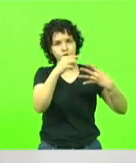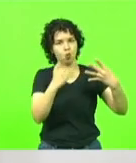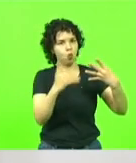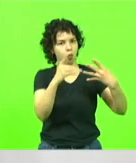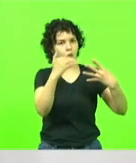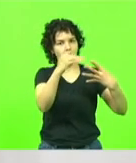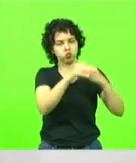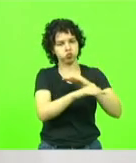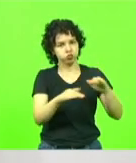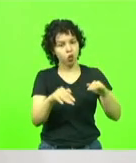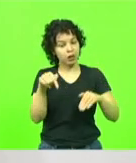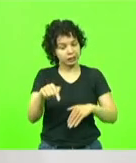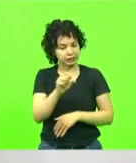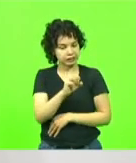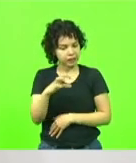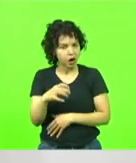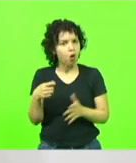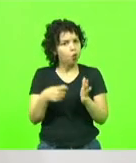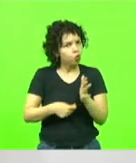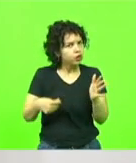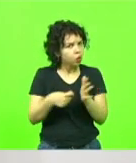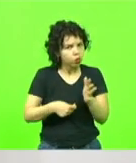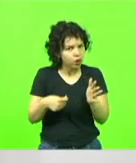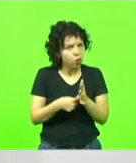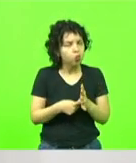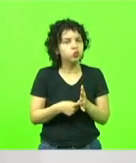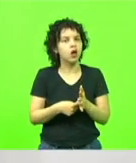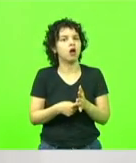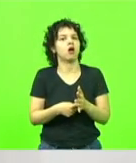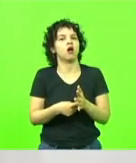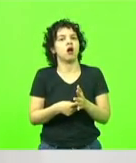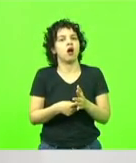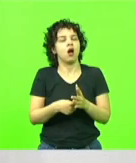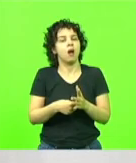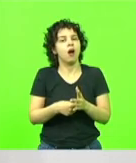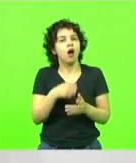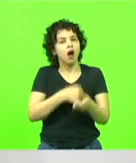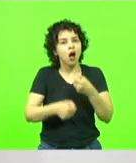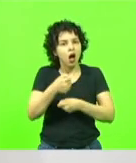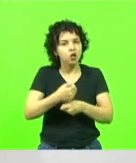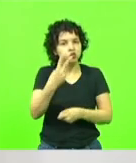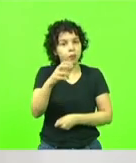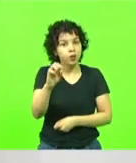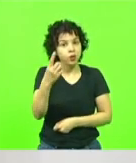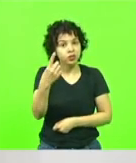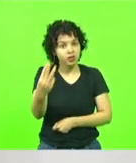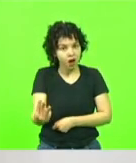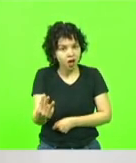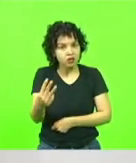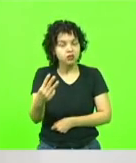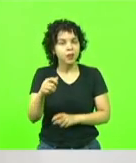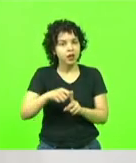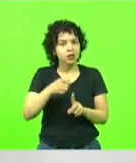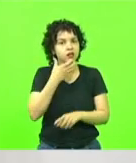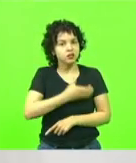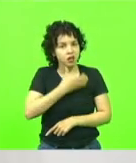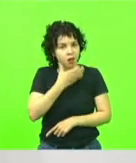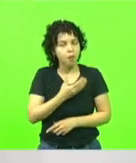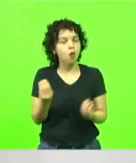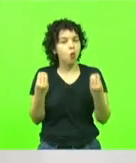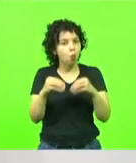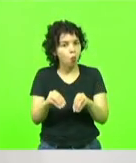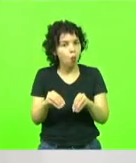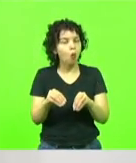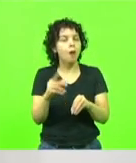muitos e muitos anos de luta, em dezembro de 2013, foi instituída a percepção salarial através do